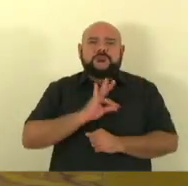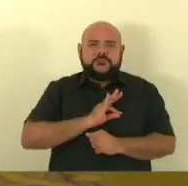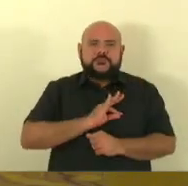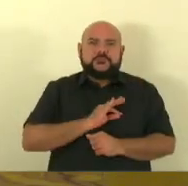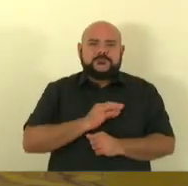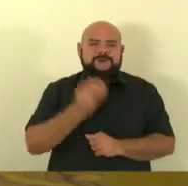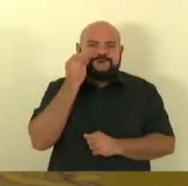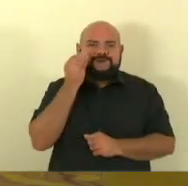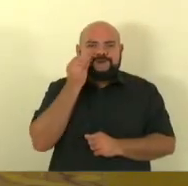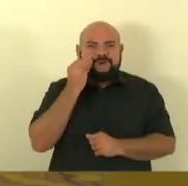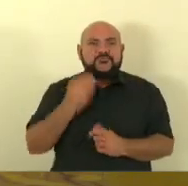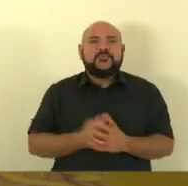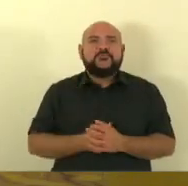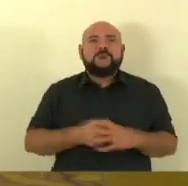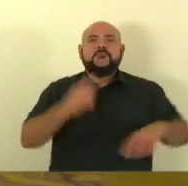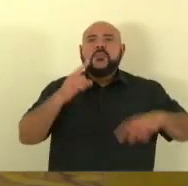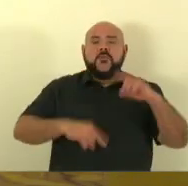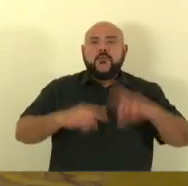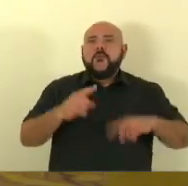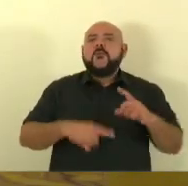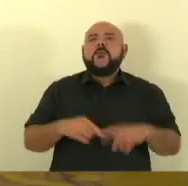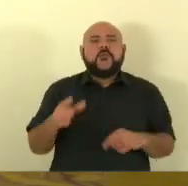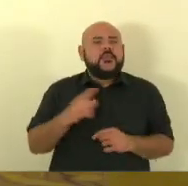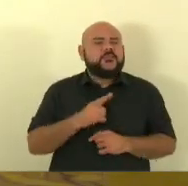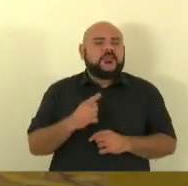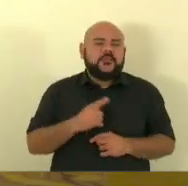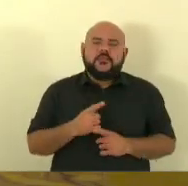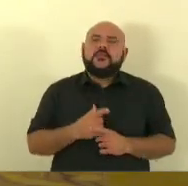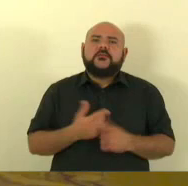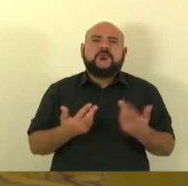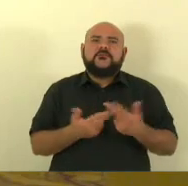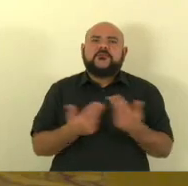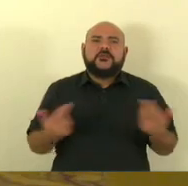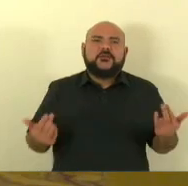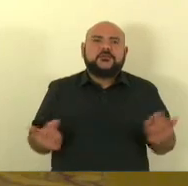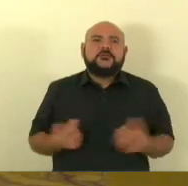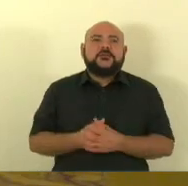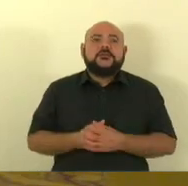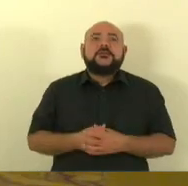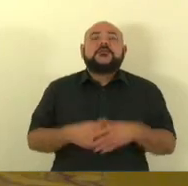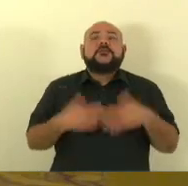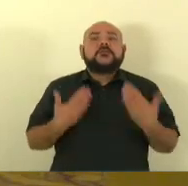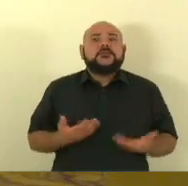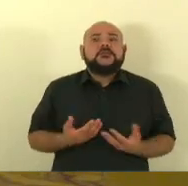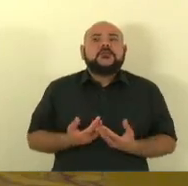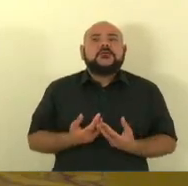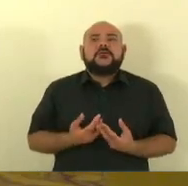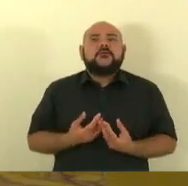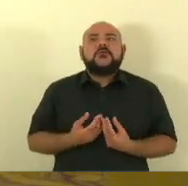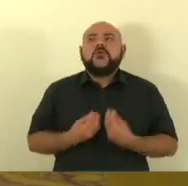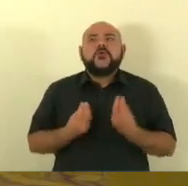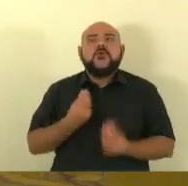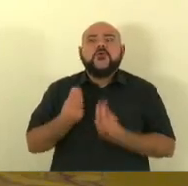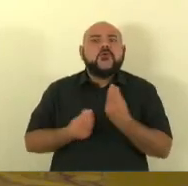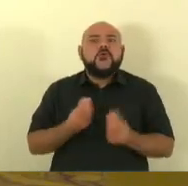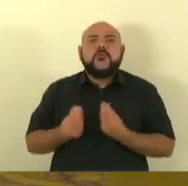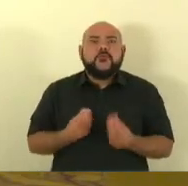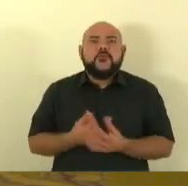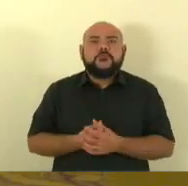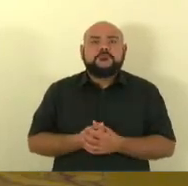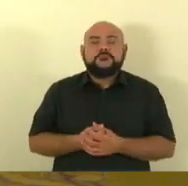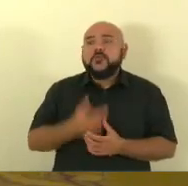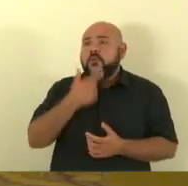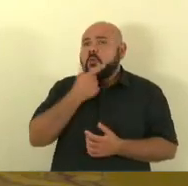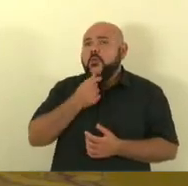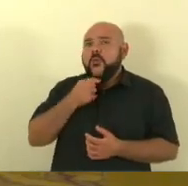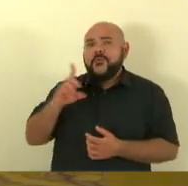recursos nós temos para esse fim não existe justificativa e o Dalsim já deu parecer favorável